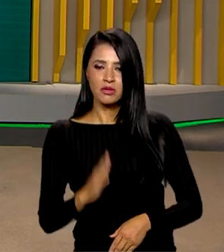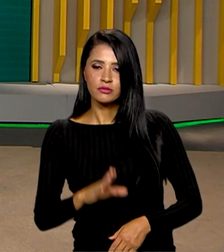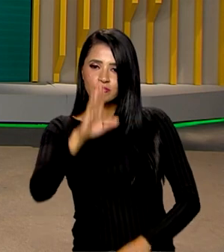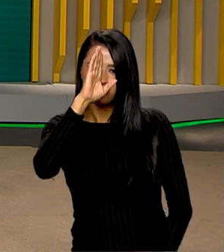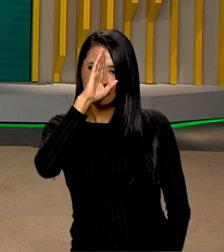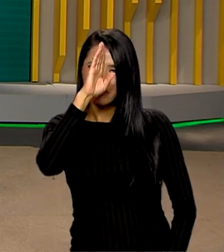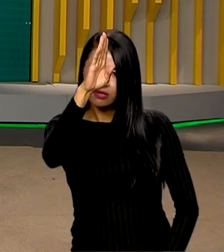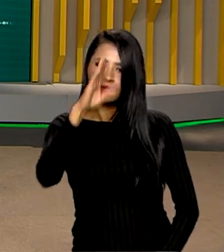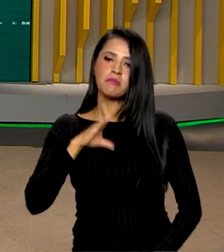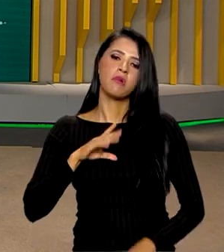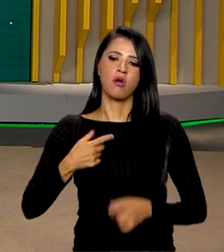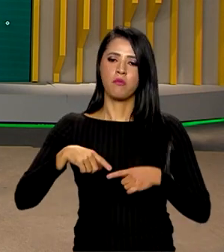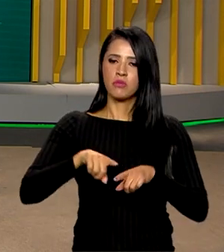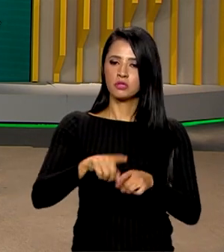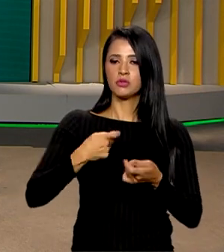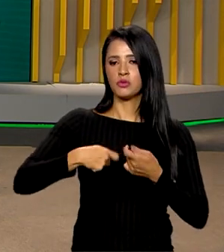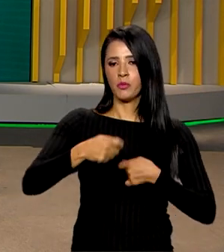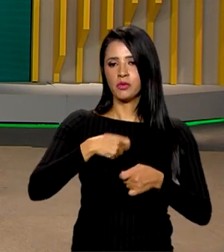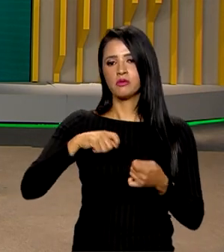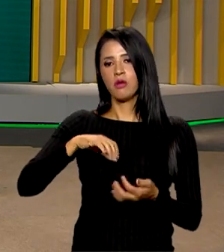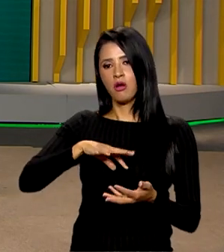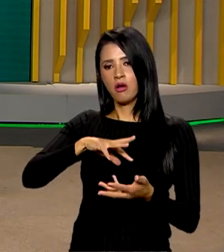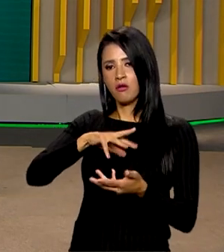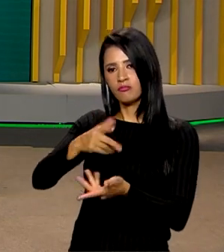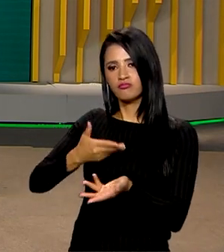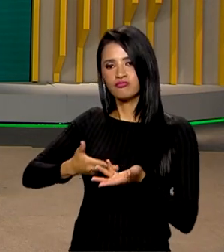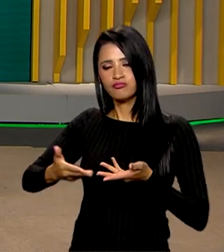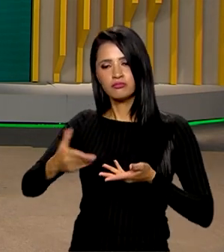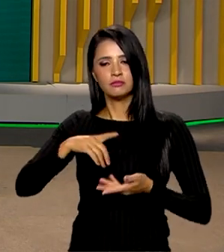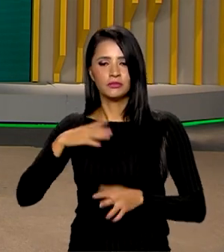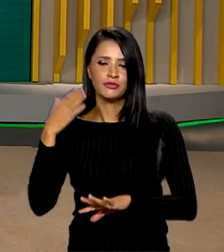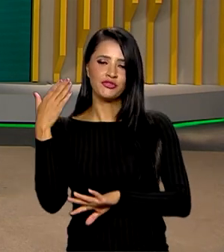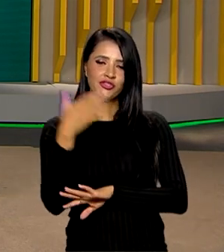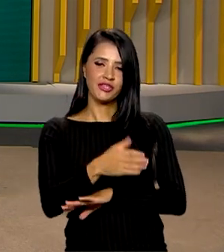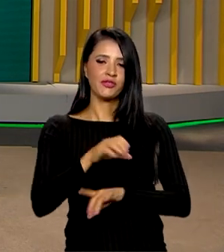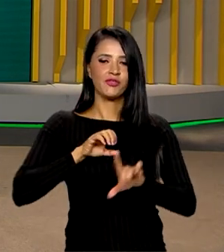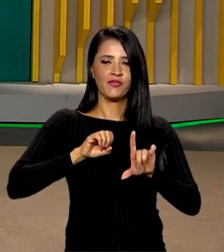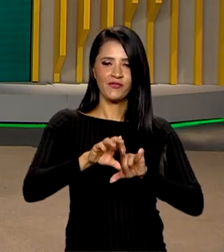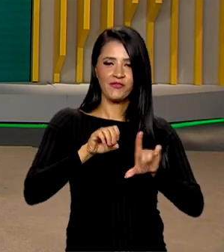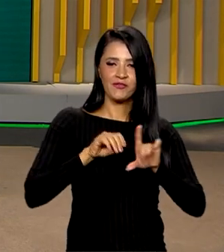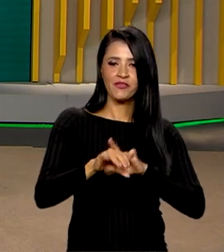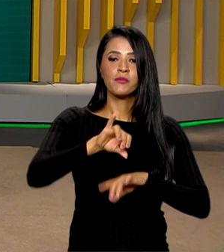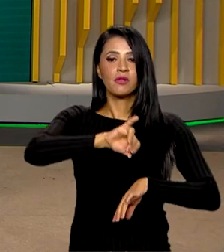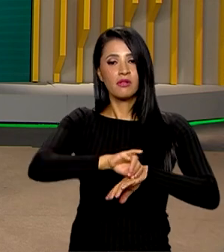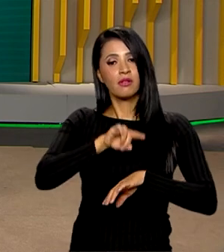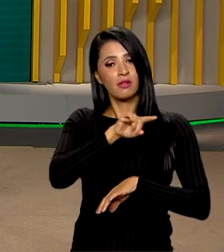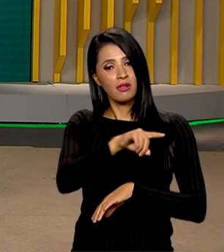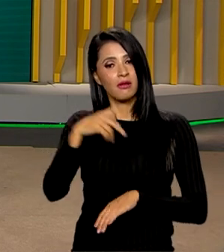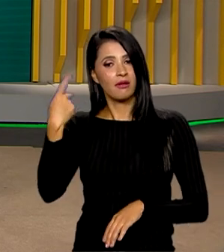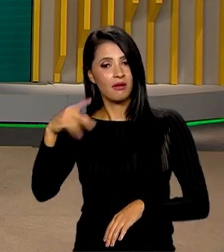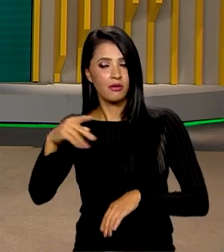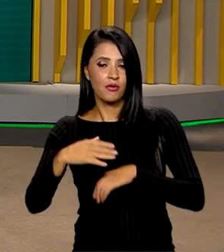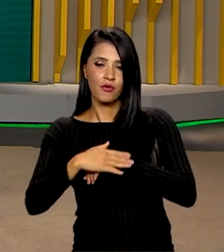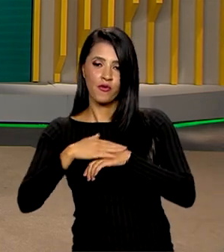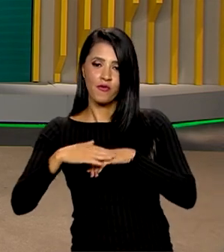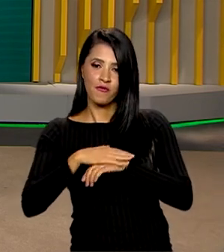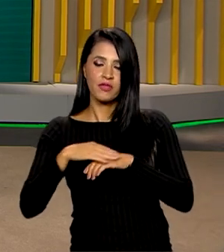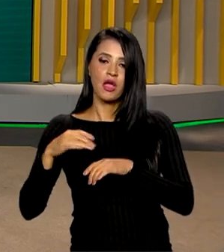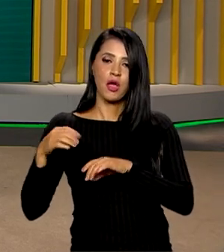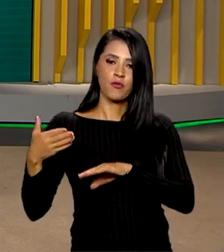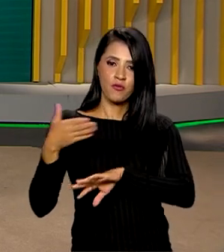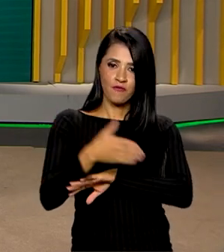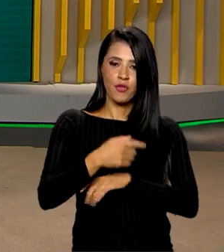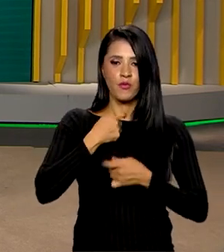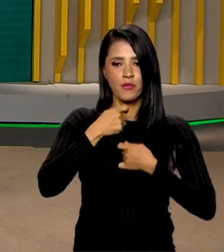principal parceiro comercial no mundo. E nós vamos direto ao vivo para a capital paraguaia conversar com o enviado especial,